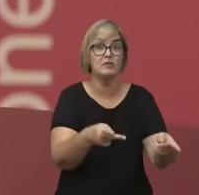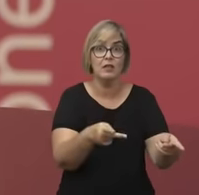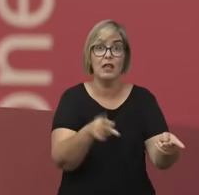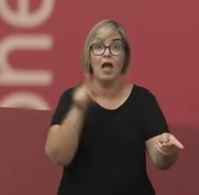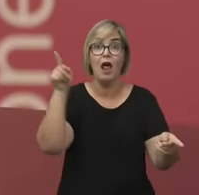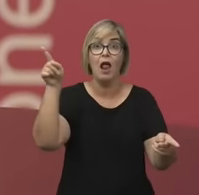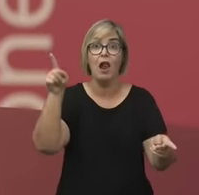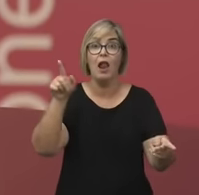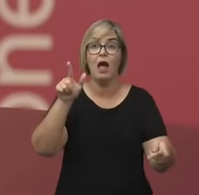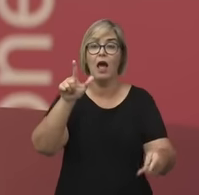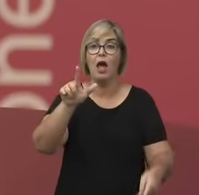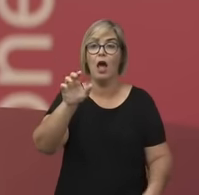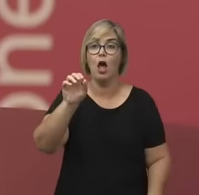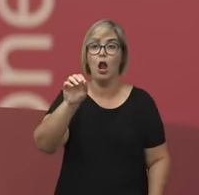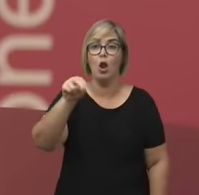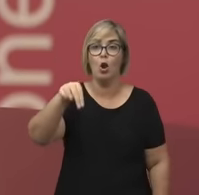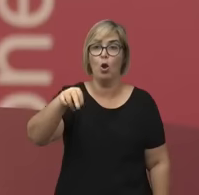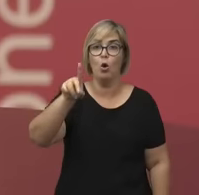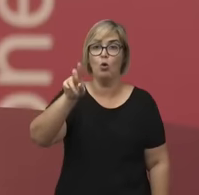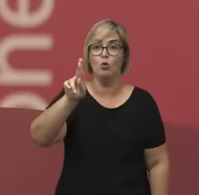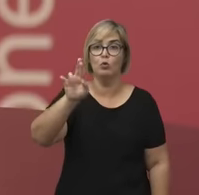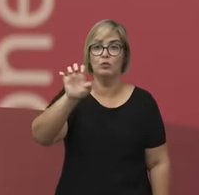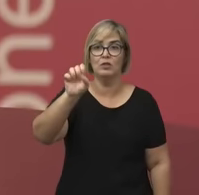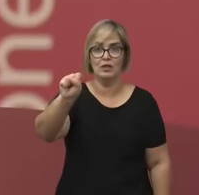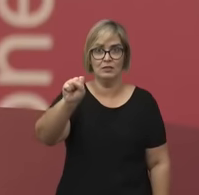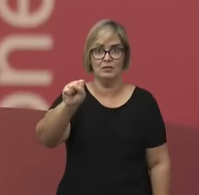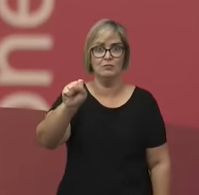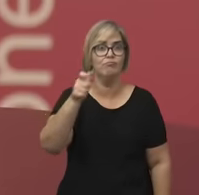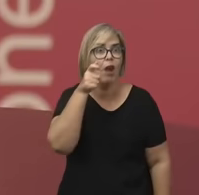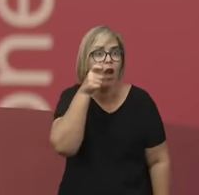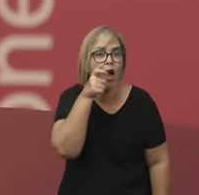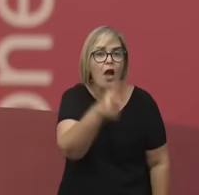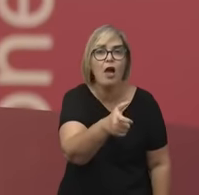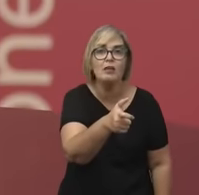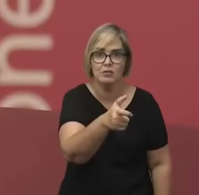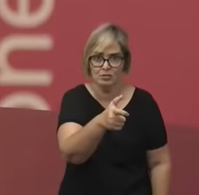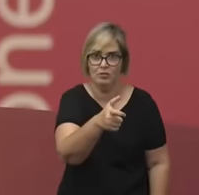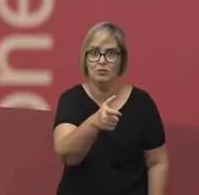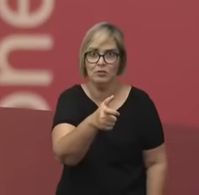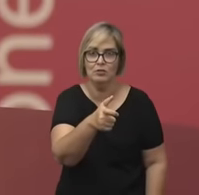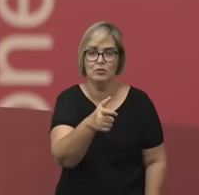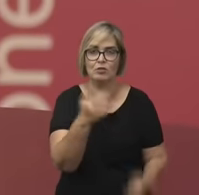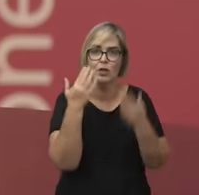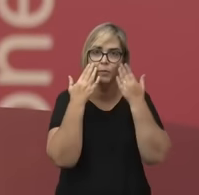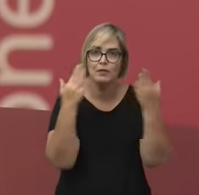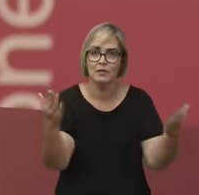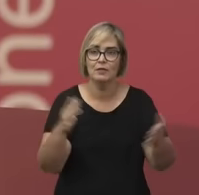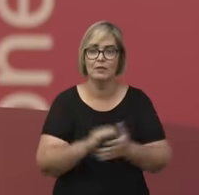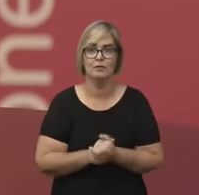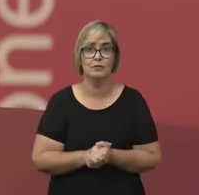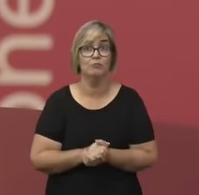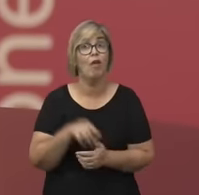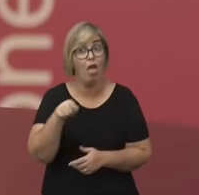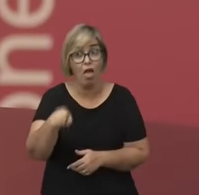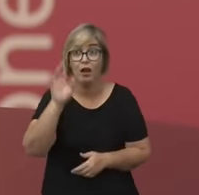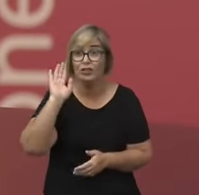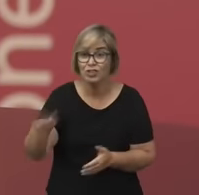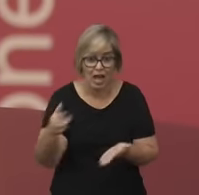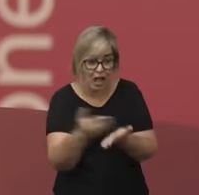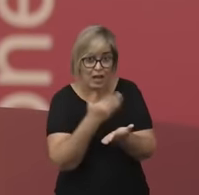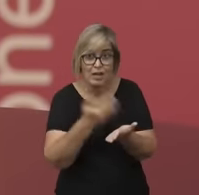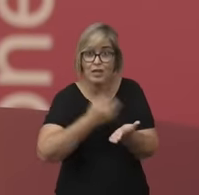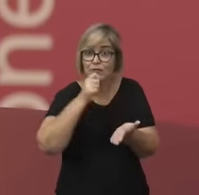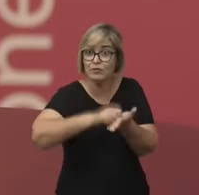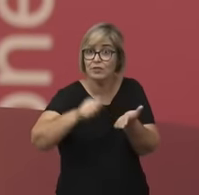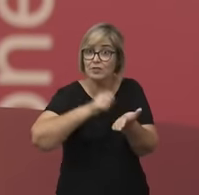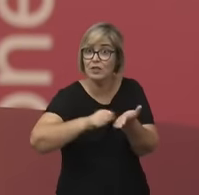experimentos do Robert Boyle. E sendo uma mulher aristocrata que já tinha escrito diversos livros em Filosofia da